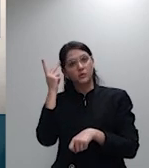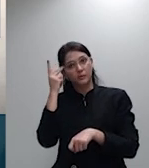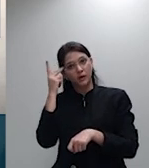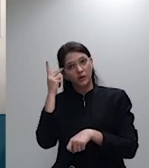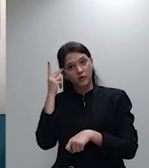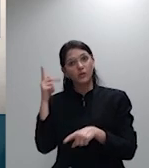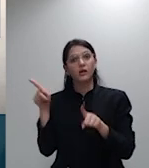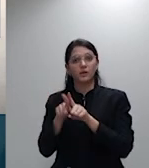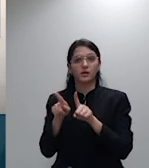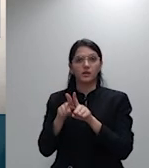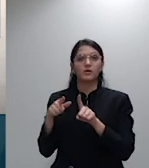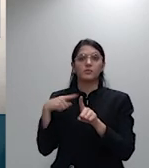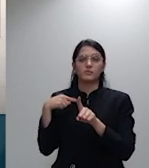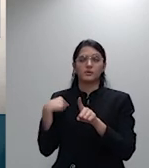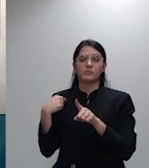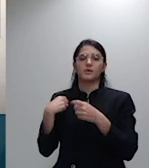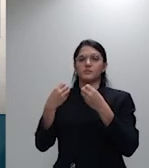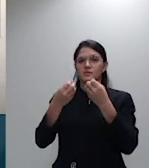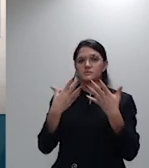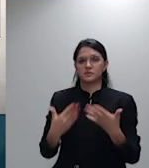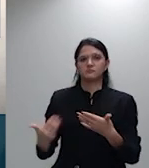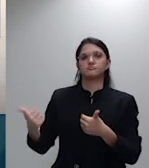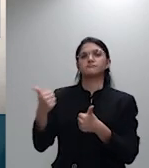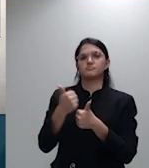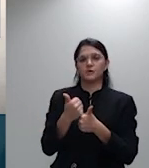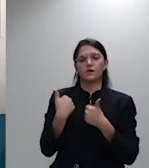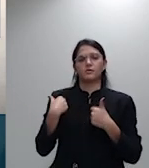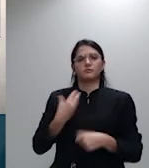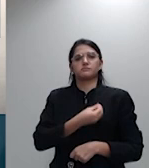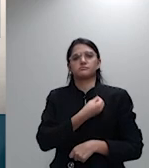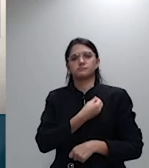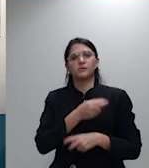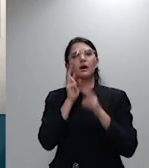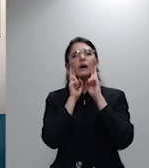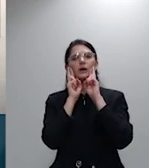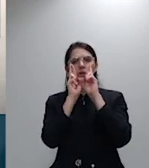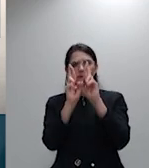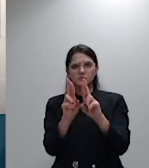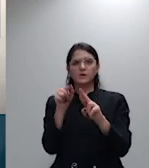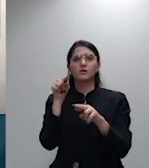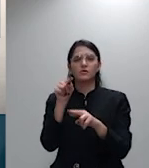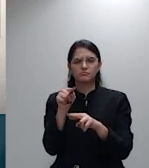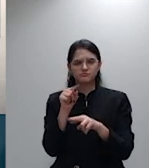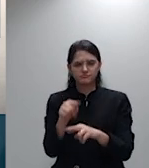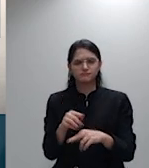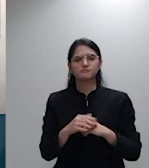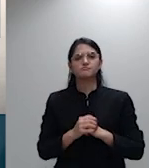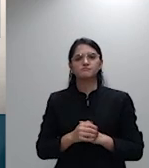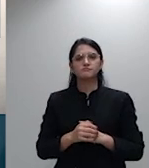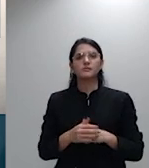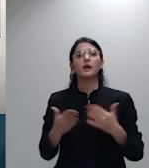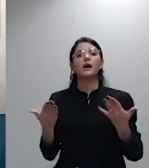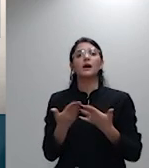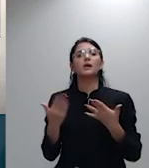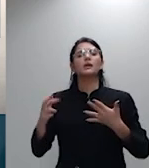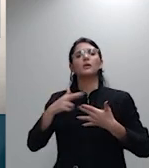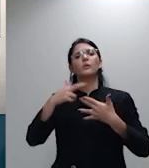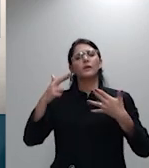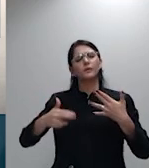justiça compareço com todo respeito perante a Corte da Cidadania neste recurso repetitivo